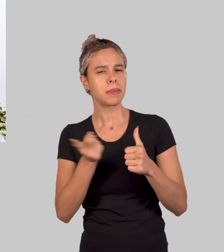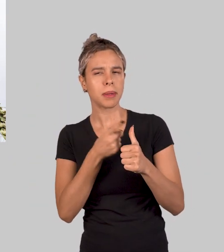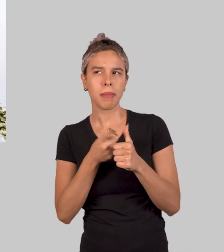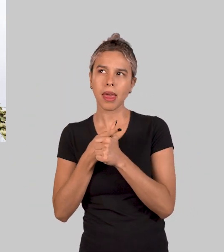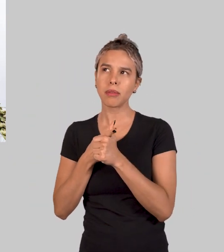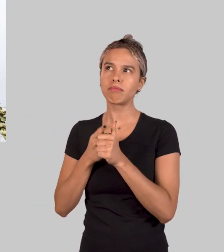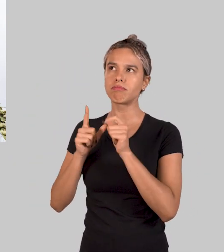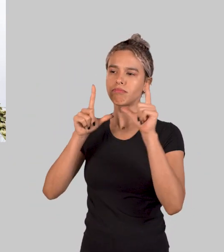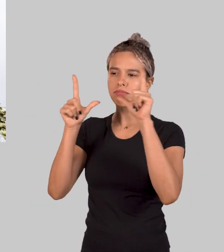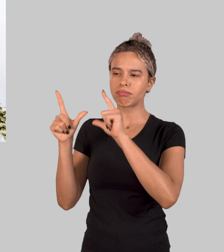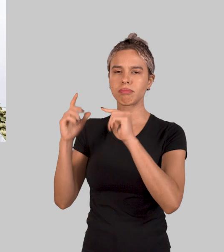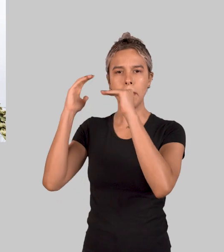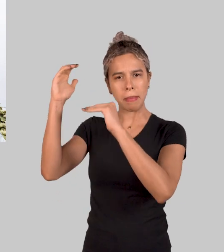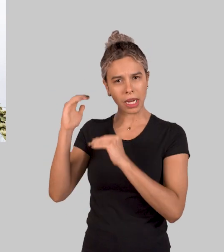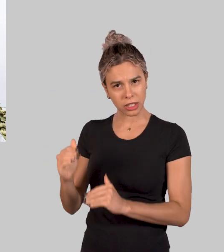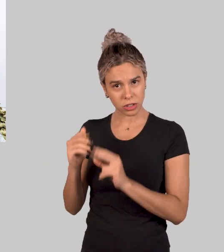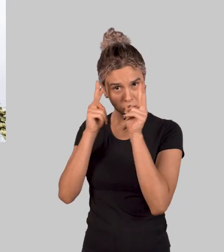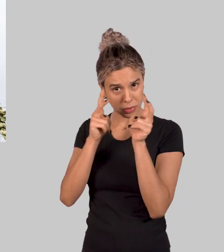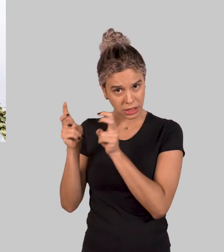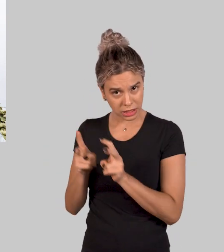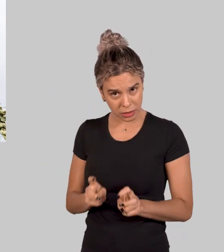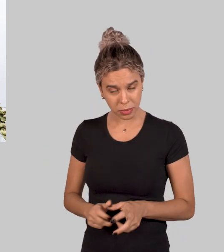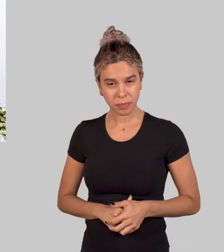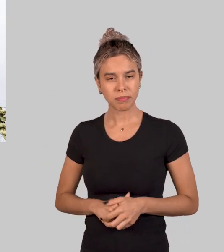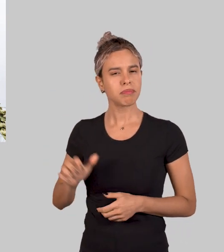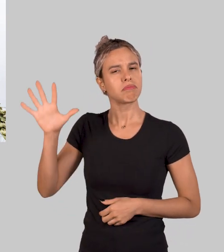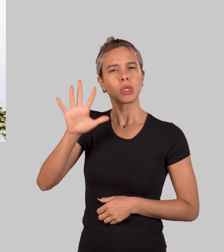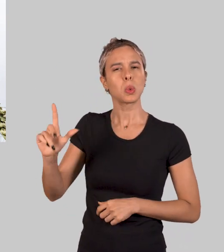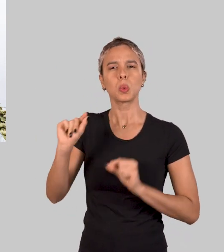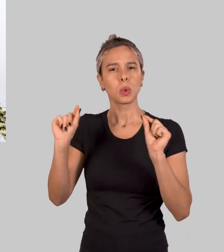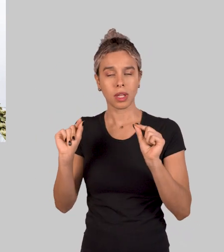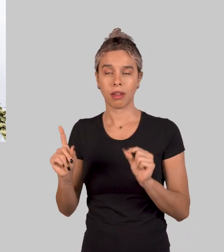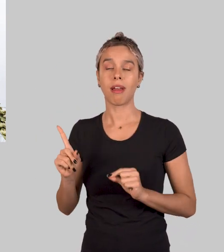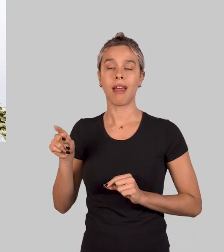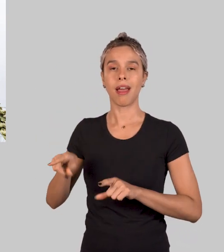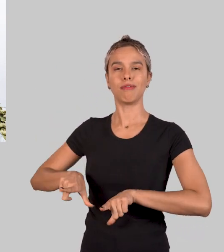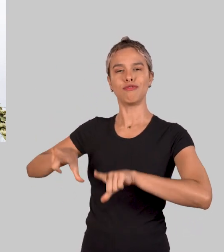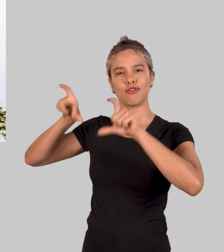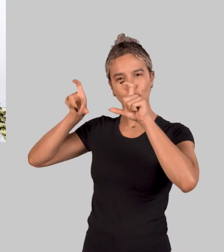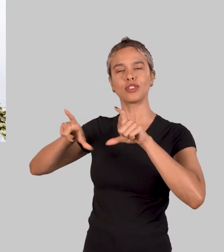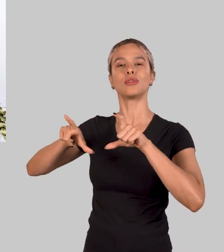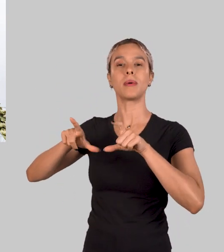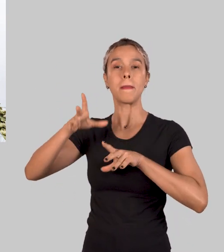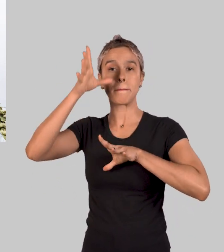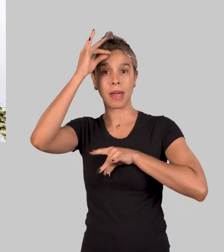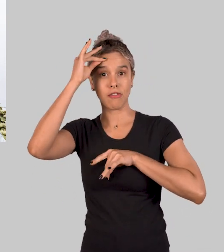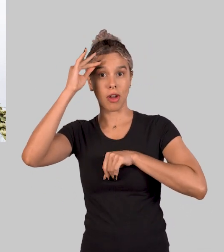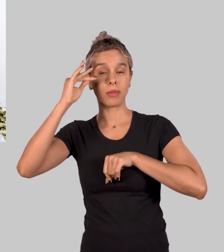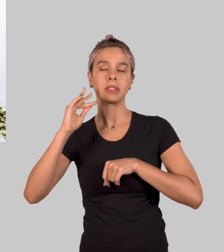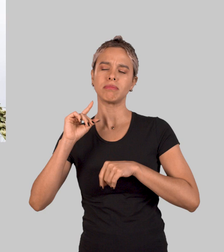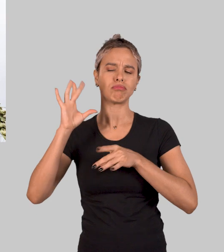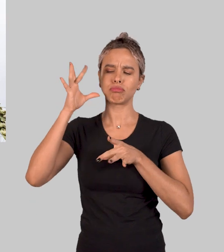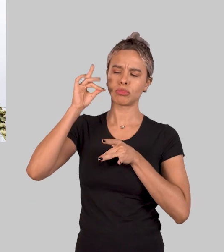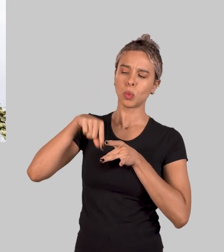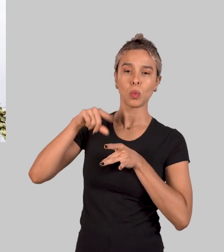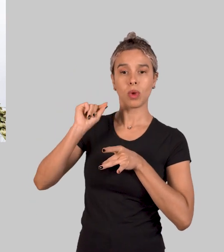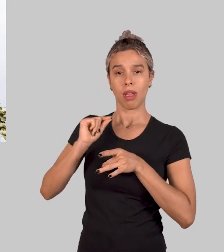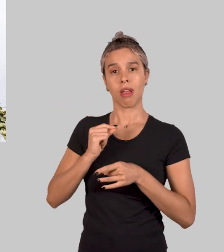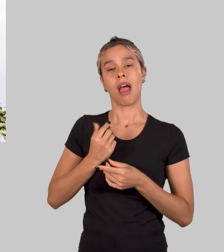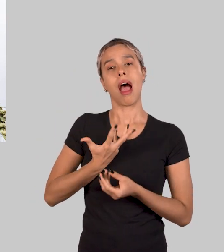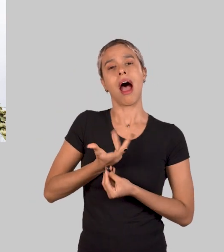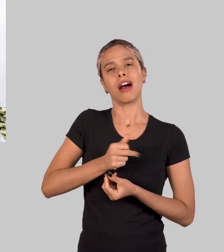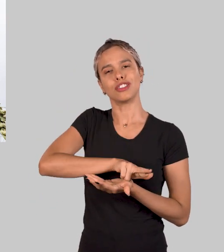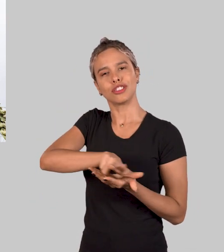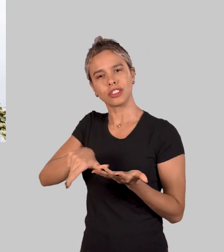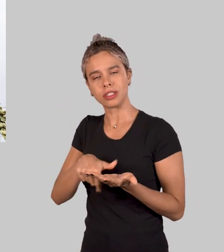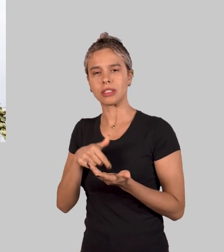Primeiramente, vamos observar a obra por partes. Ela se trata do registro de uma performance, que é uma ação artística que mescla aspectos das